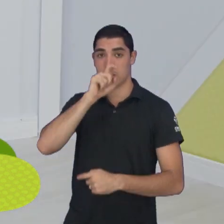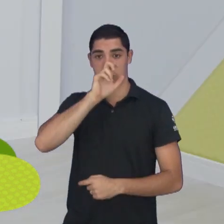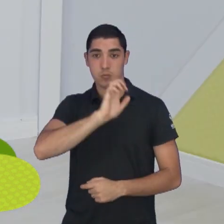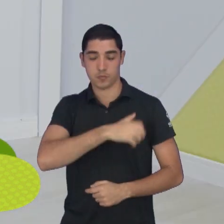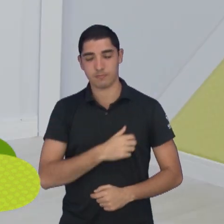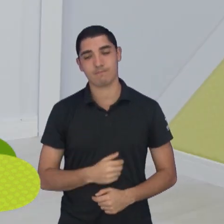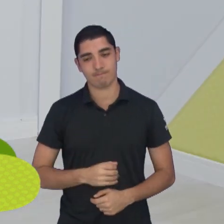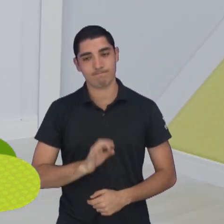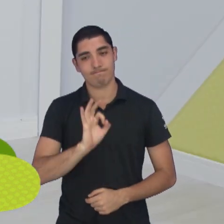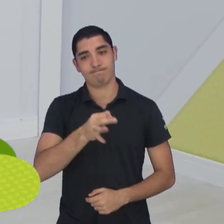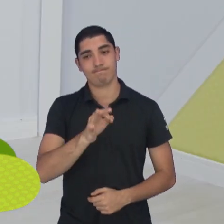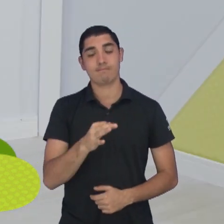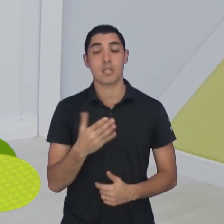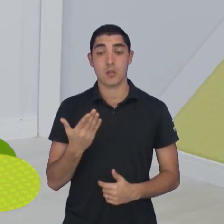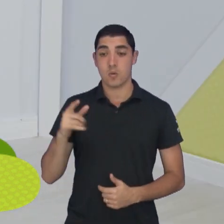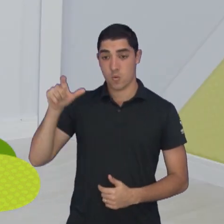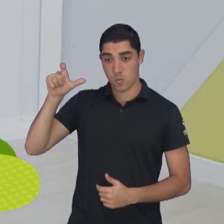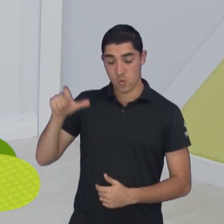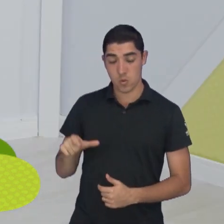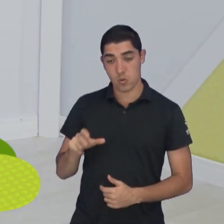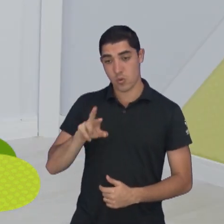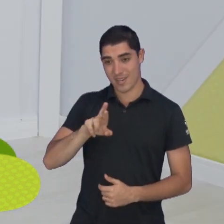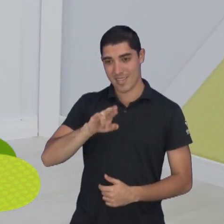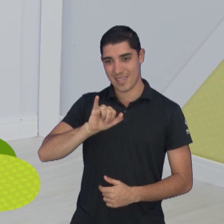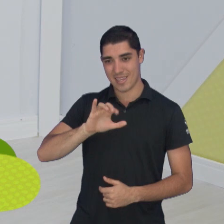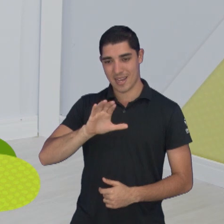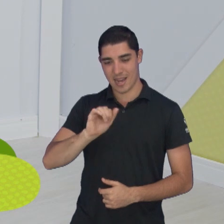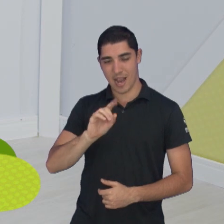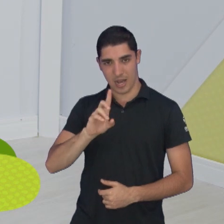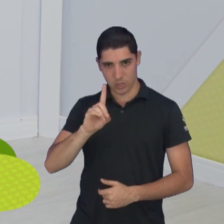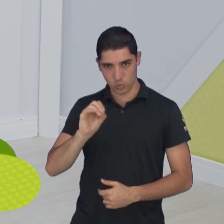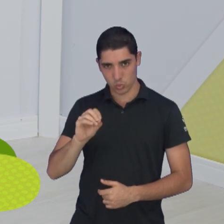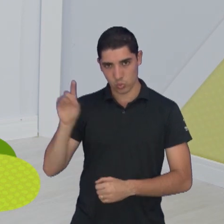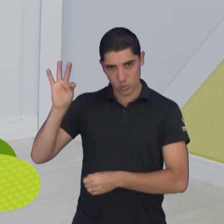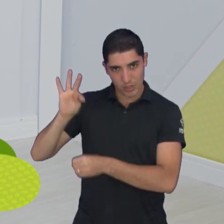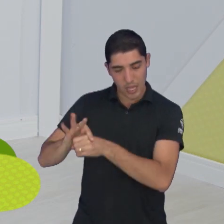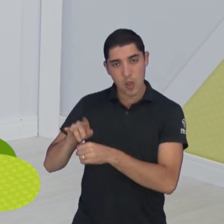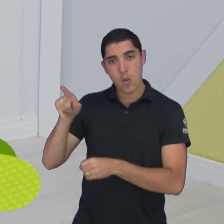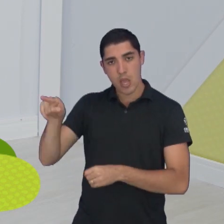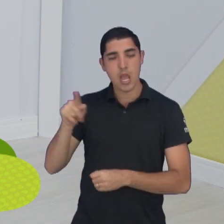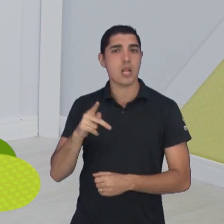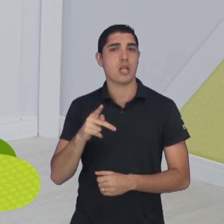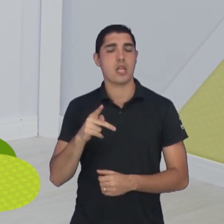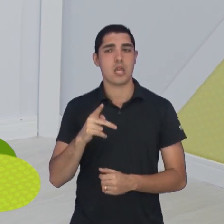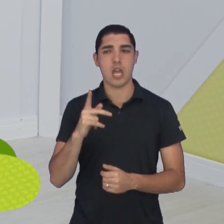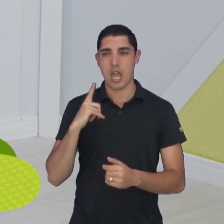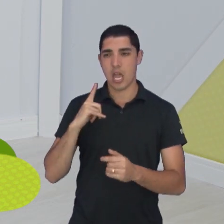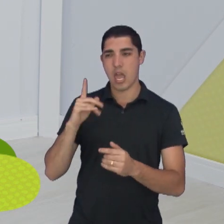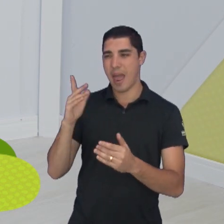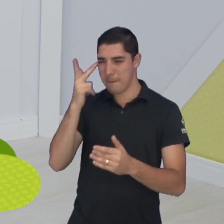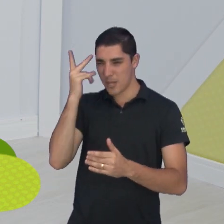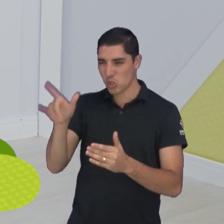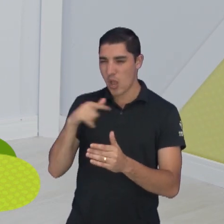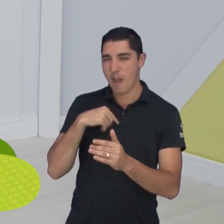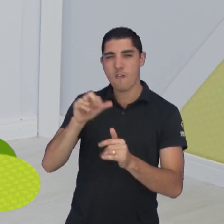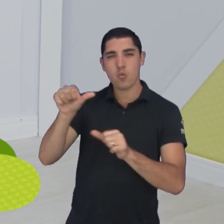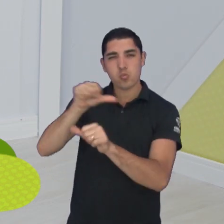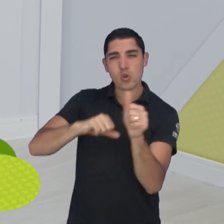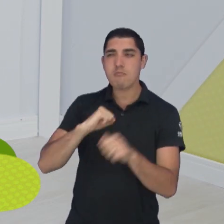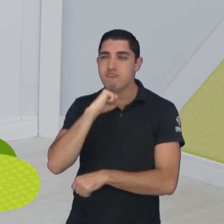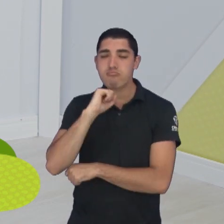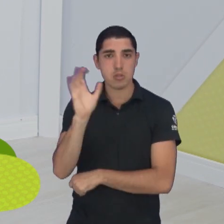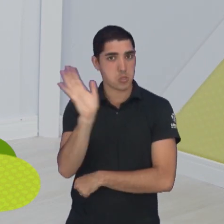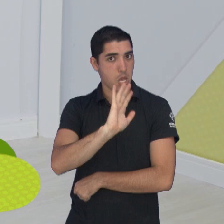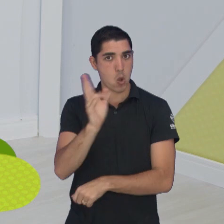Pois é. E o Ricardo Costa, como eu disse na abertura, não poupou ninguém. Ele colocou aquele time já acostumado, com o Ariel no gol. Léo Pereira pela direita, dupla de zaga